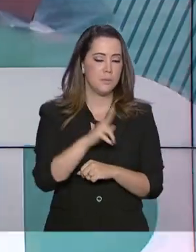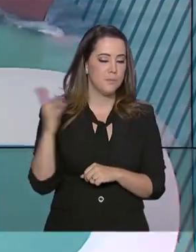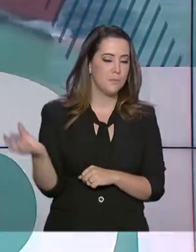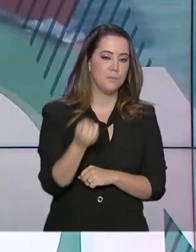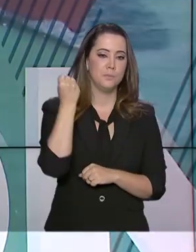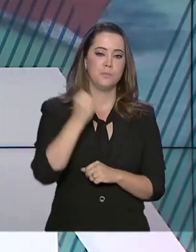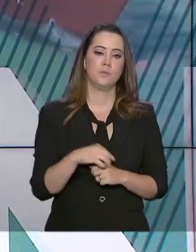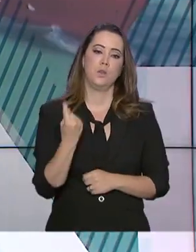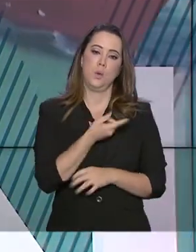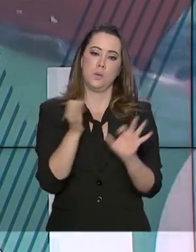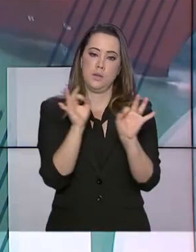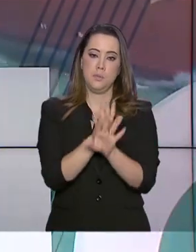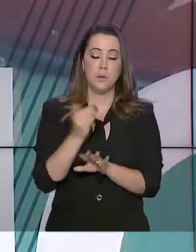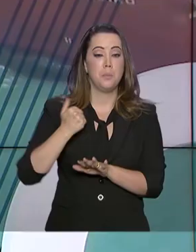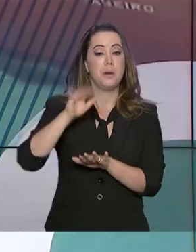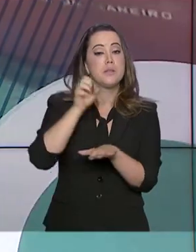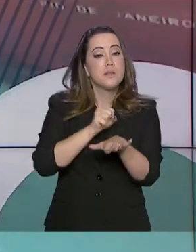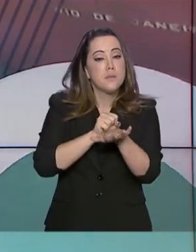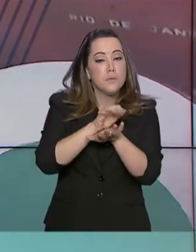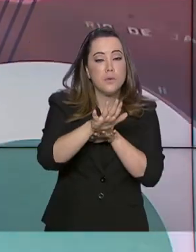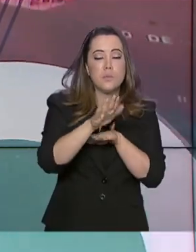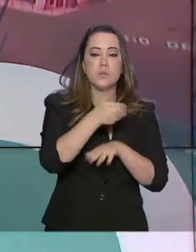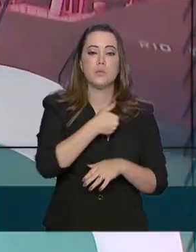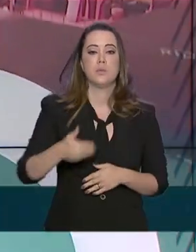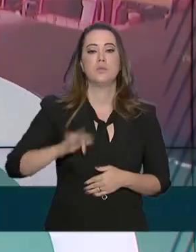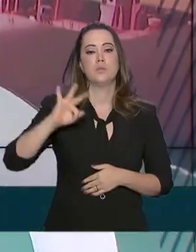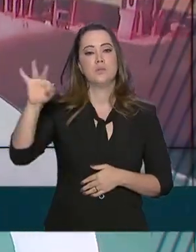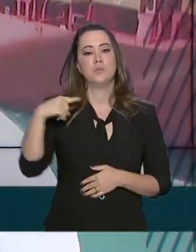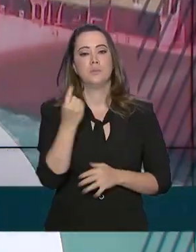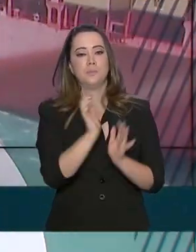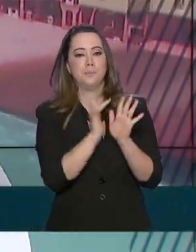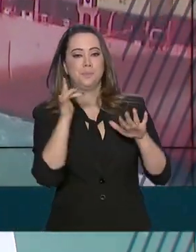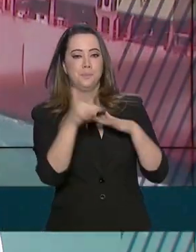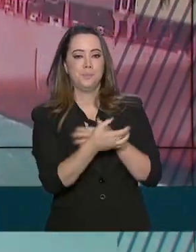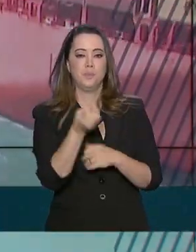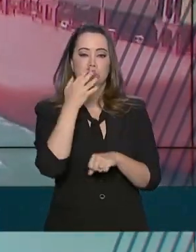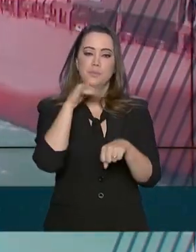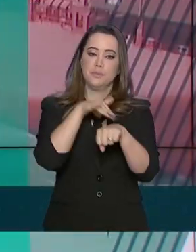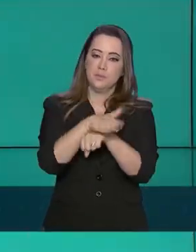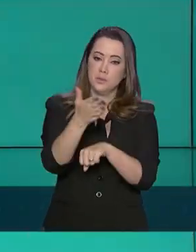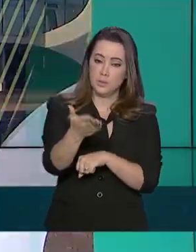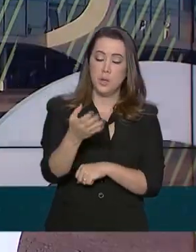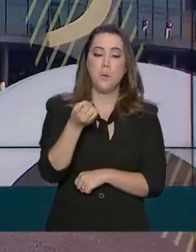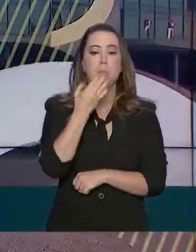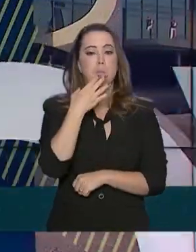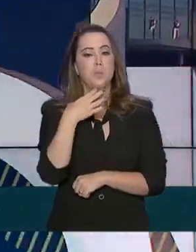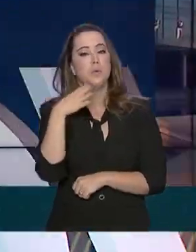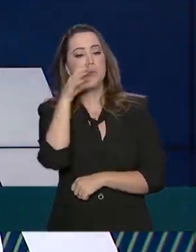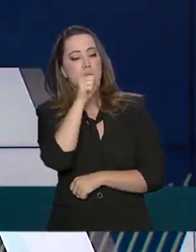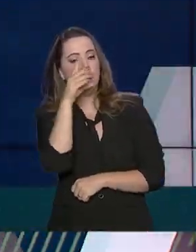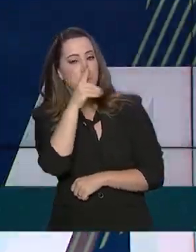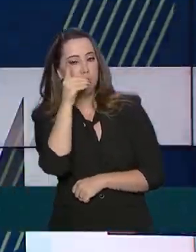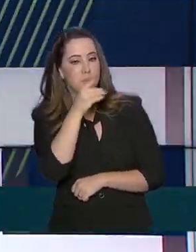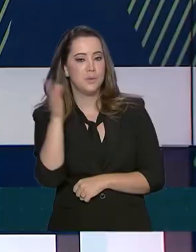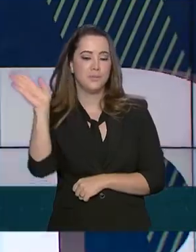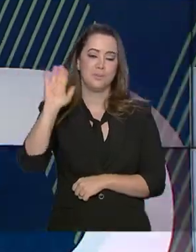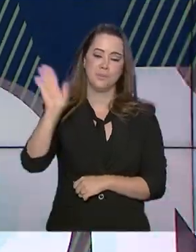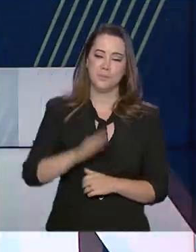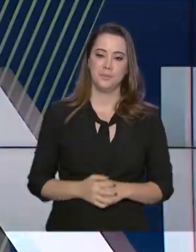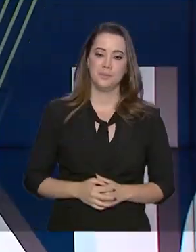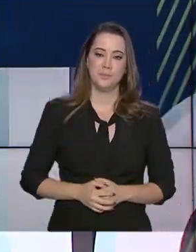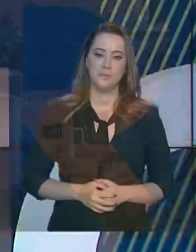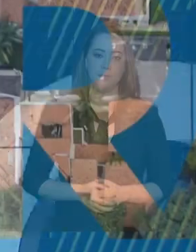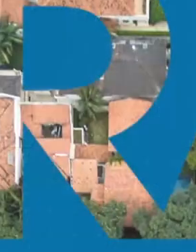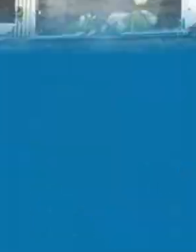A gente fica por aqui. Mais notícias do governo federal nas nossas redes sociais. Uma boa noite para você e um ótimo fim de semana. Até